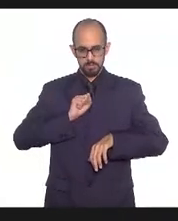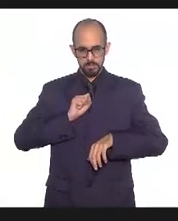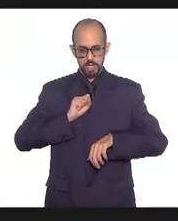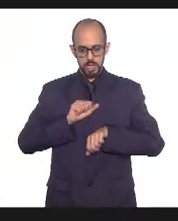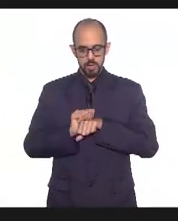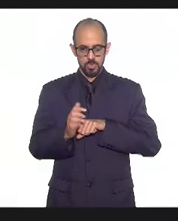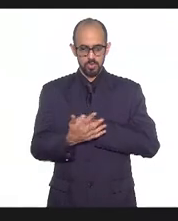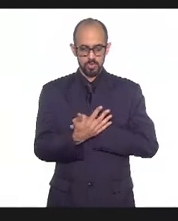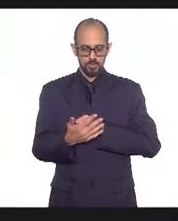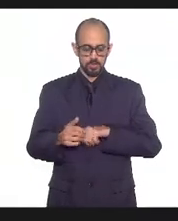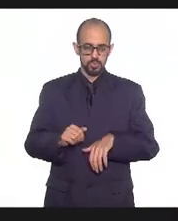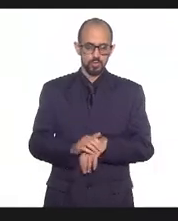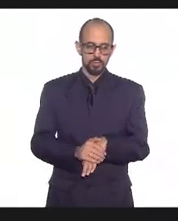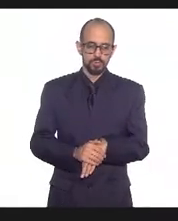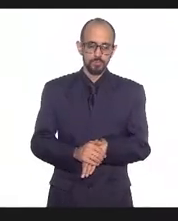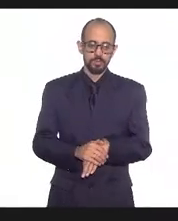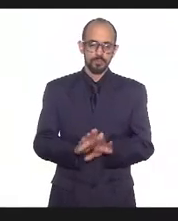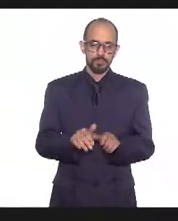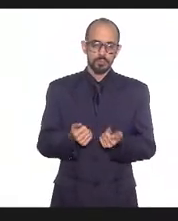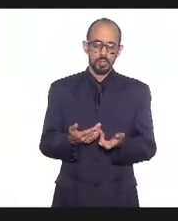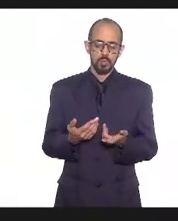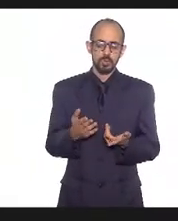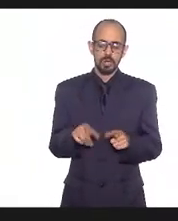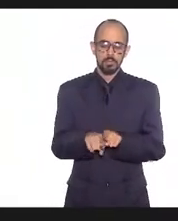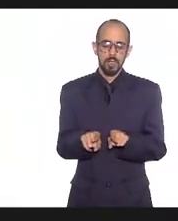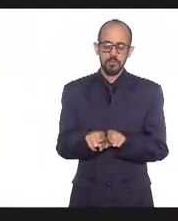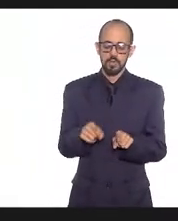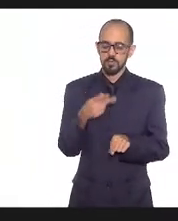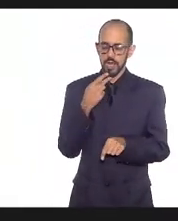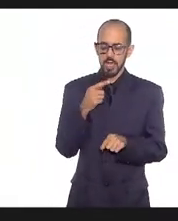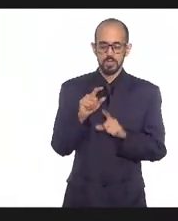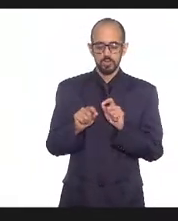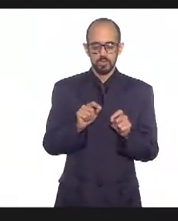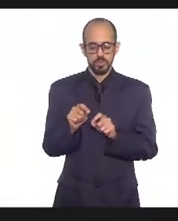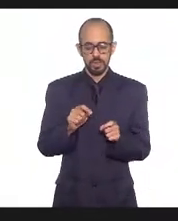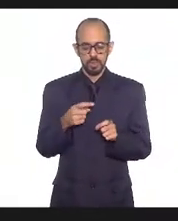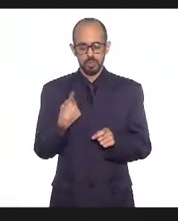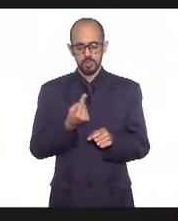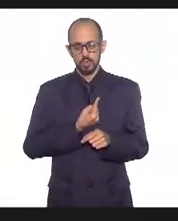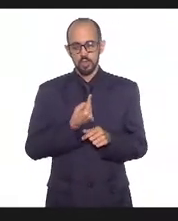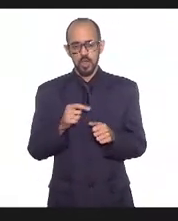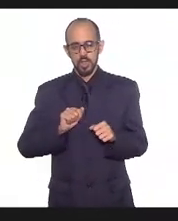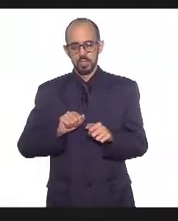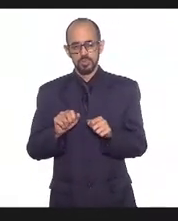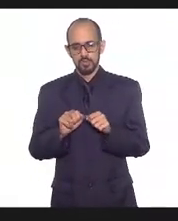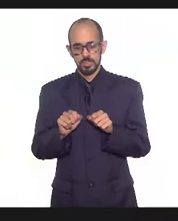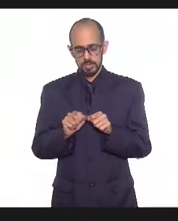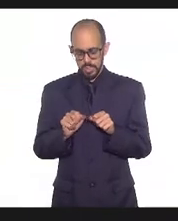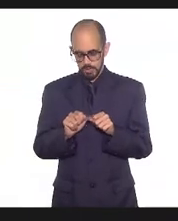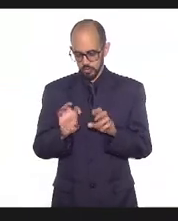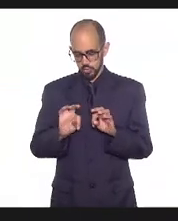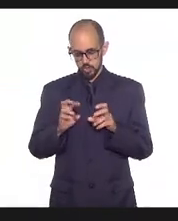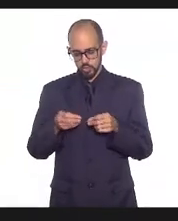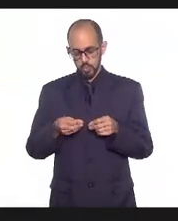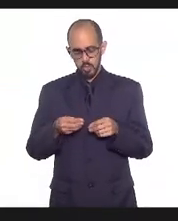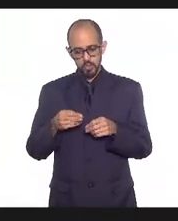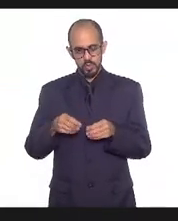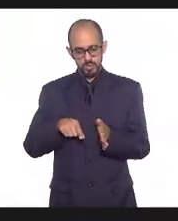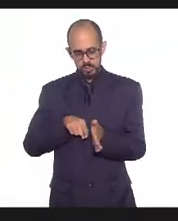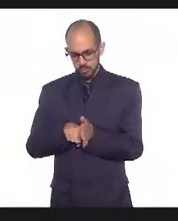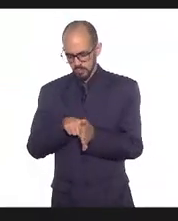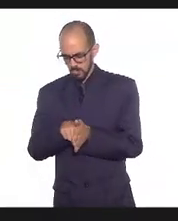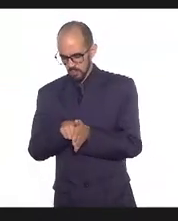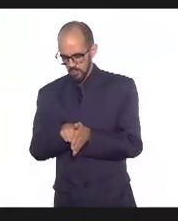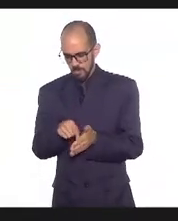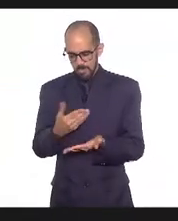como foi colocado também a gente fez toda esse conhecer esse conhecer as informações de